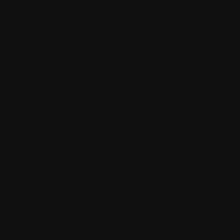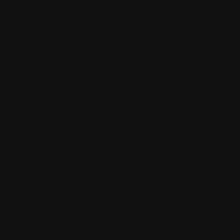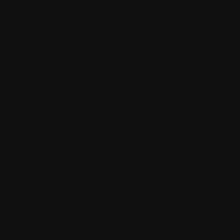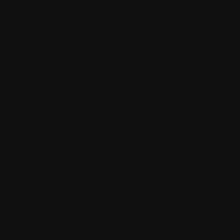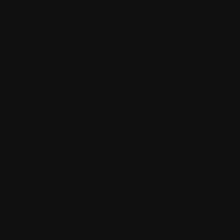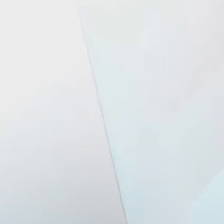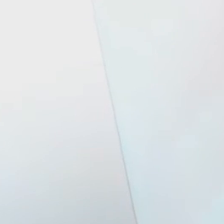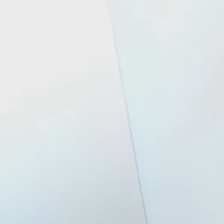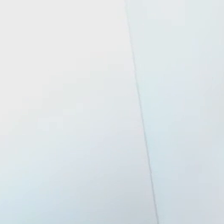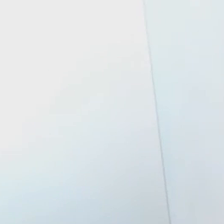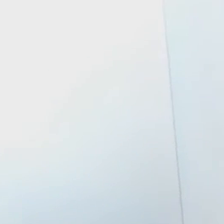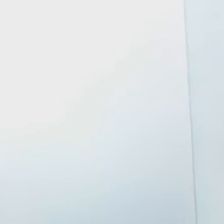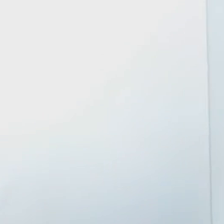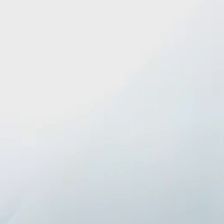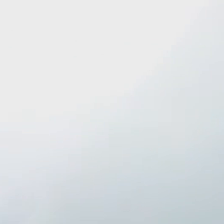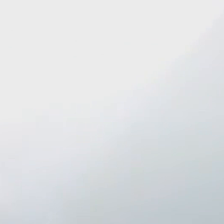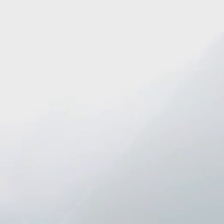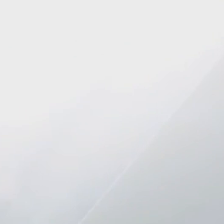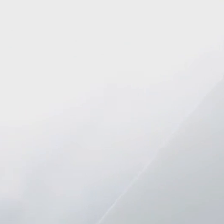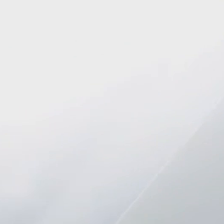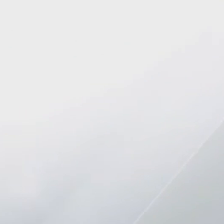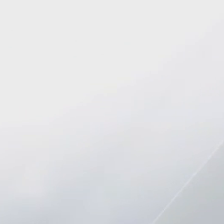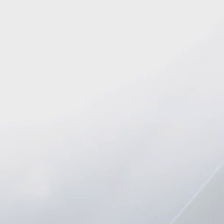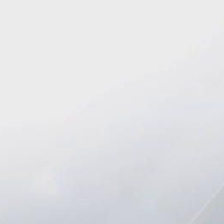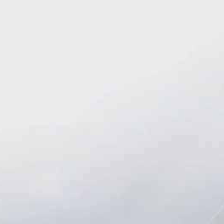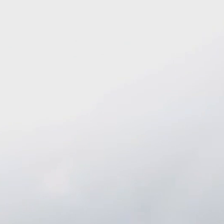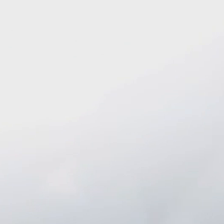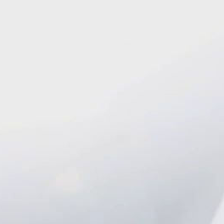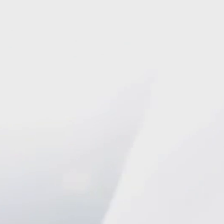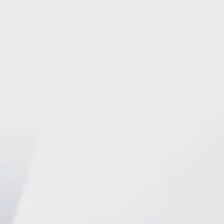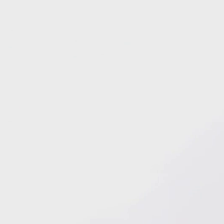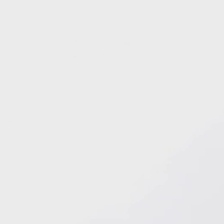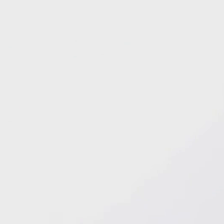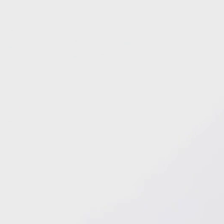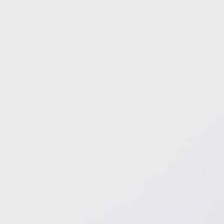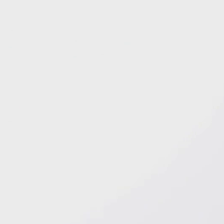A Rua de